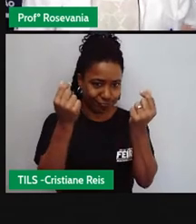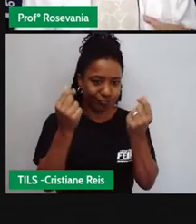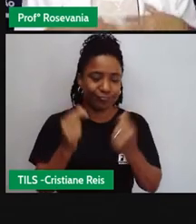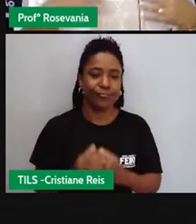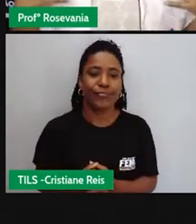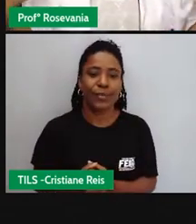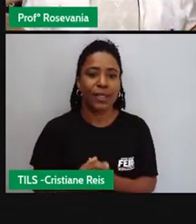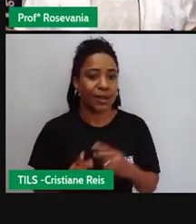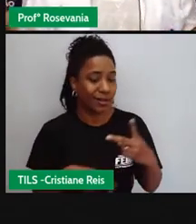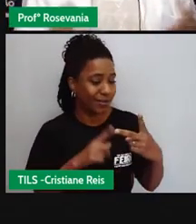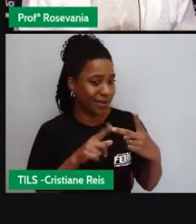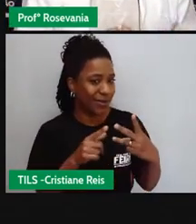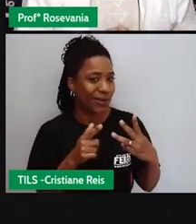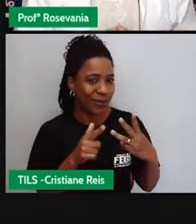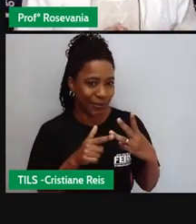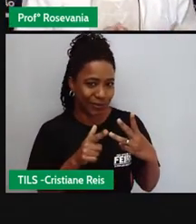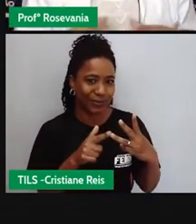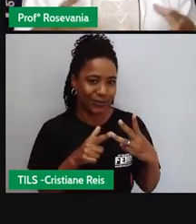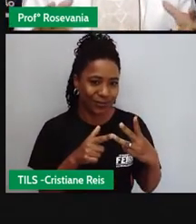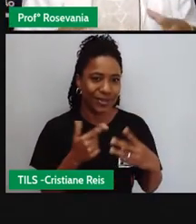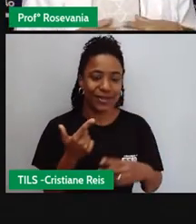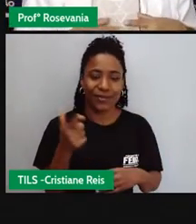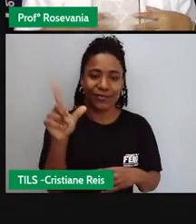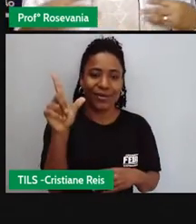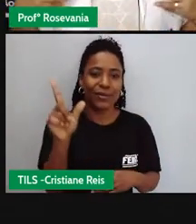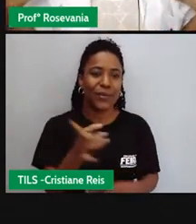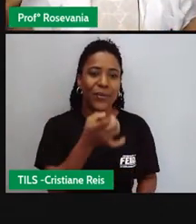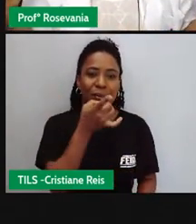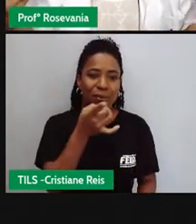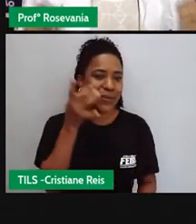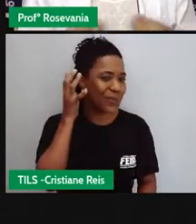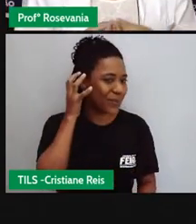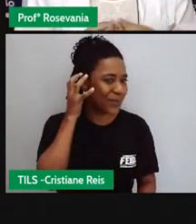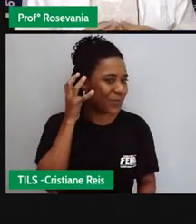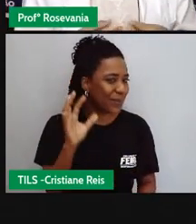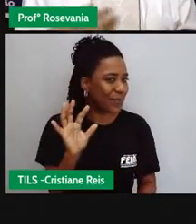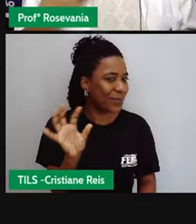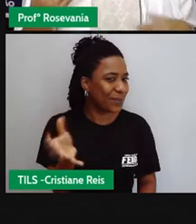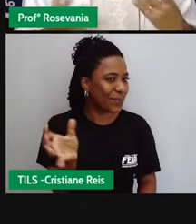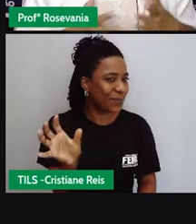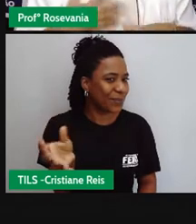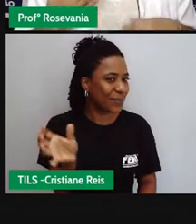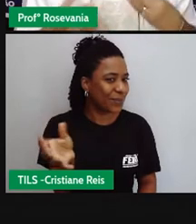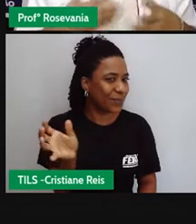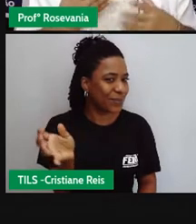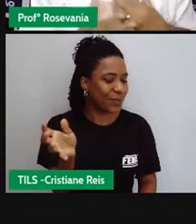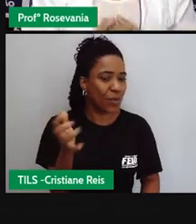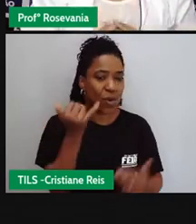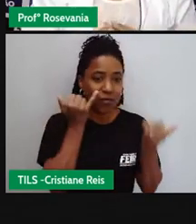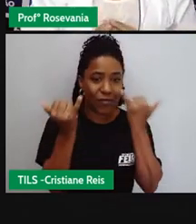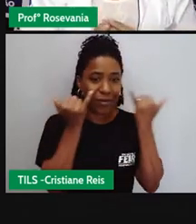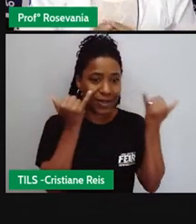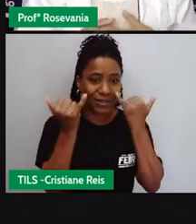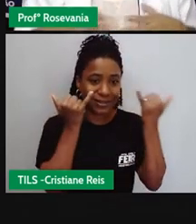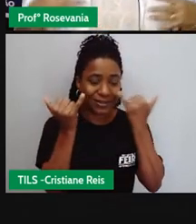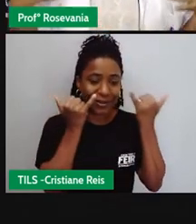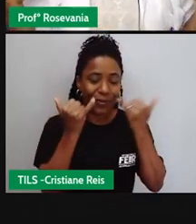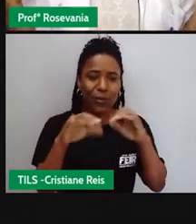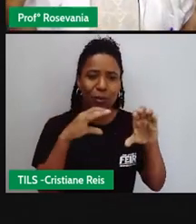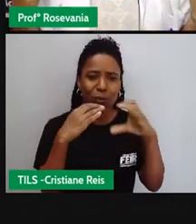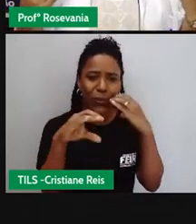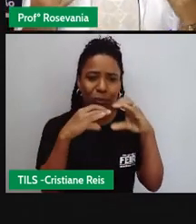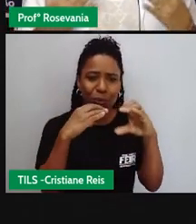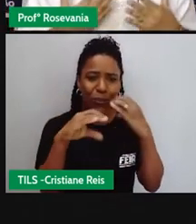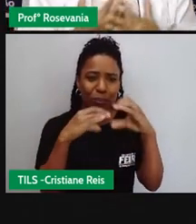essa ideia de você ter uma informação falada, que chegava através dessas ondas do rádio,